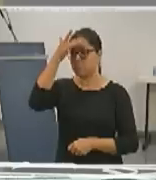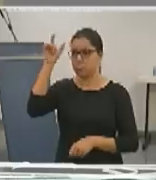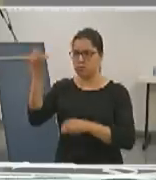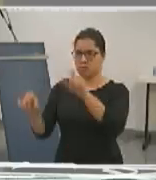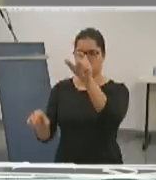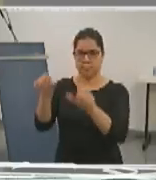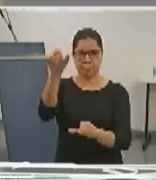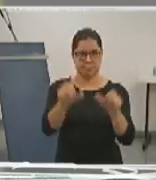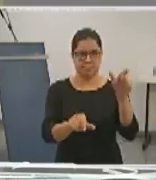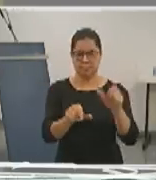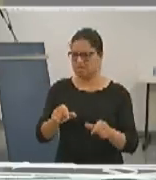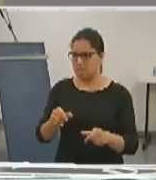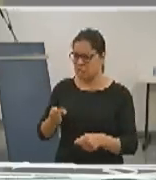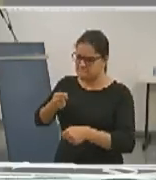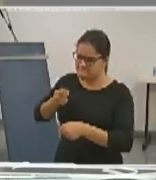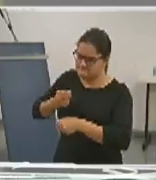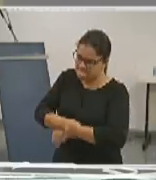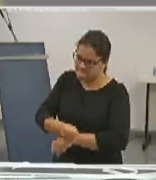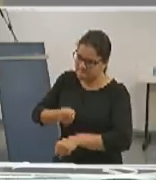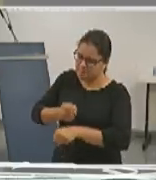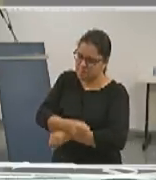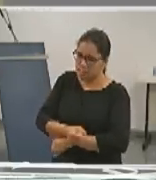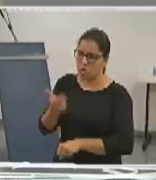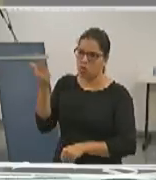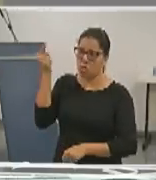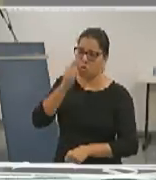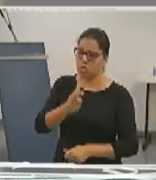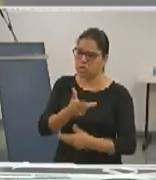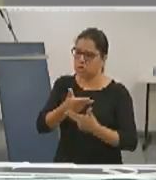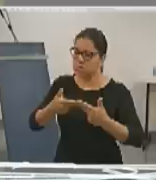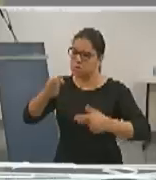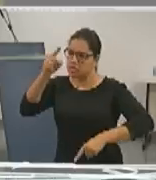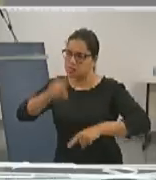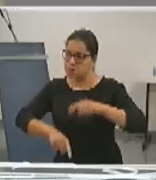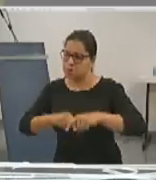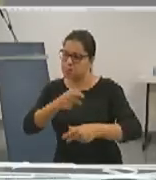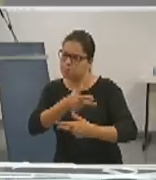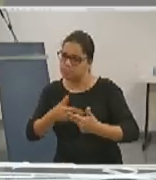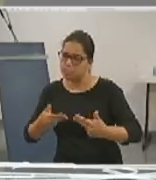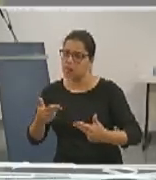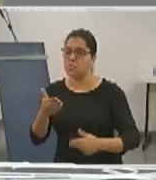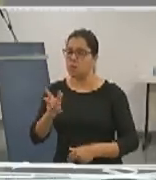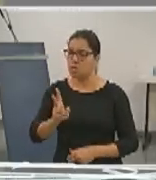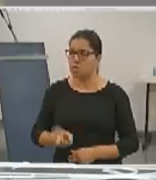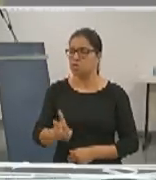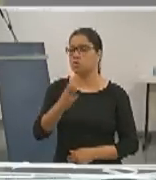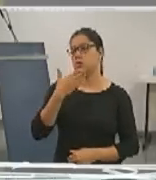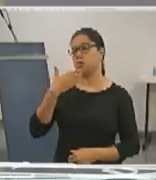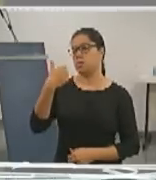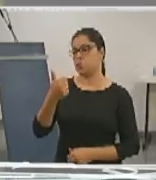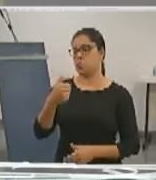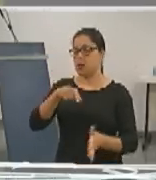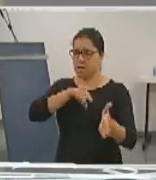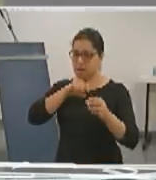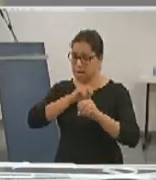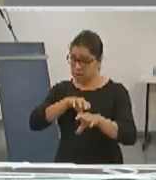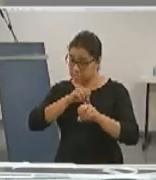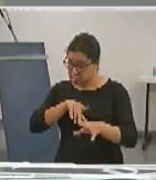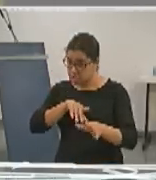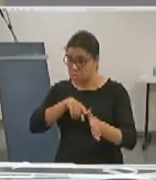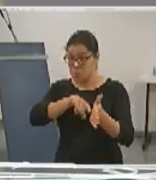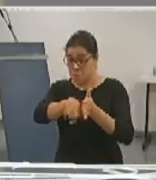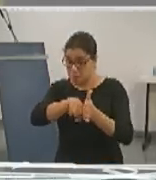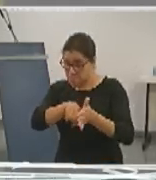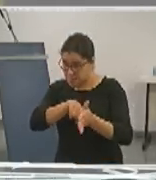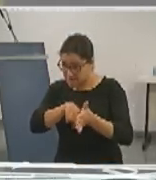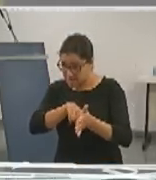para apoiar a busca por recursos necessários que projetem o HU como centro de excelência em ensino, pesquisa, assistência e